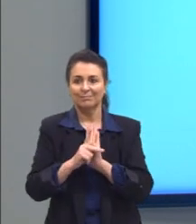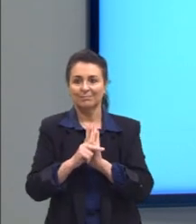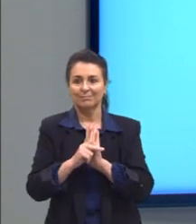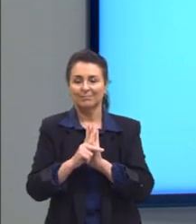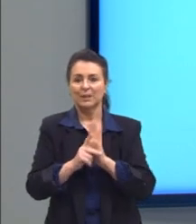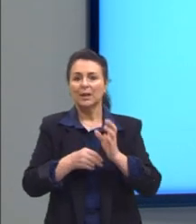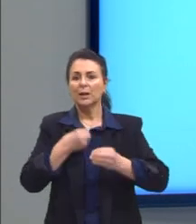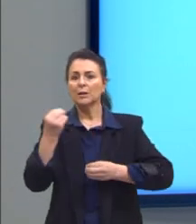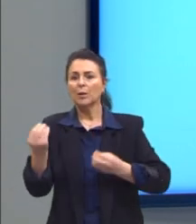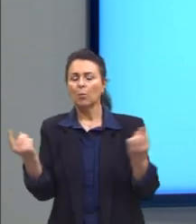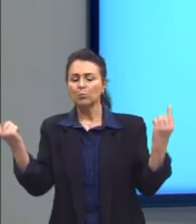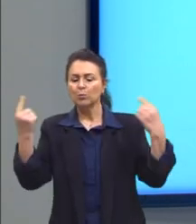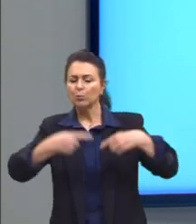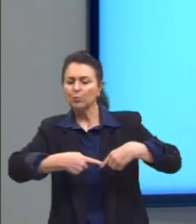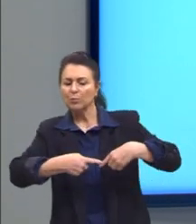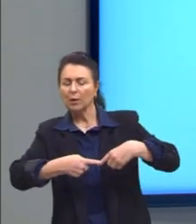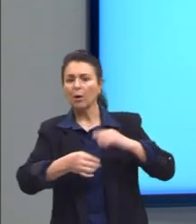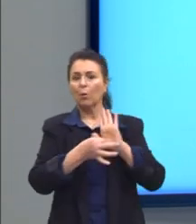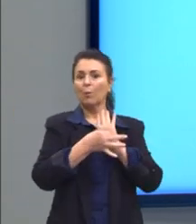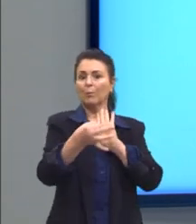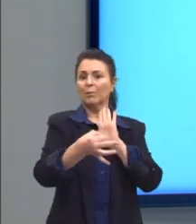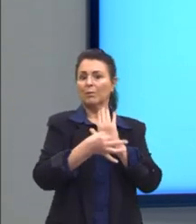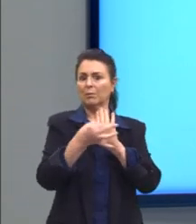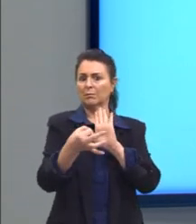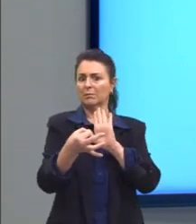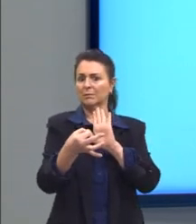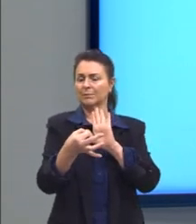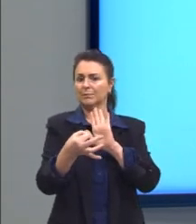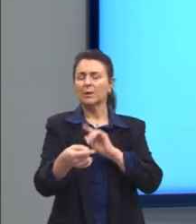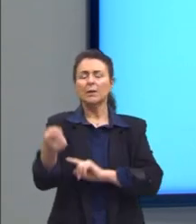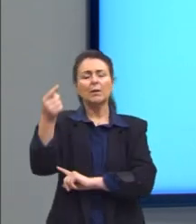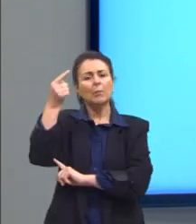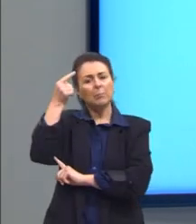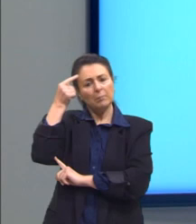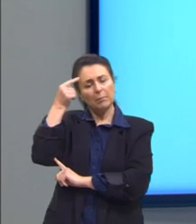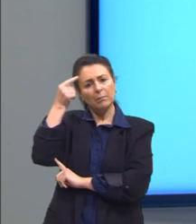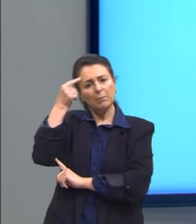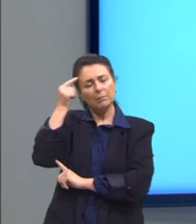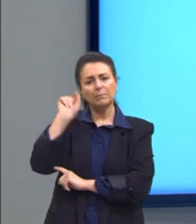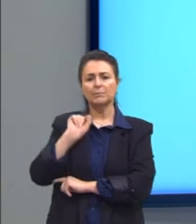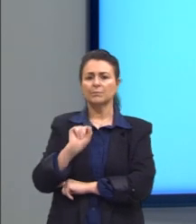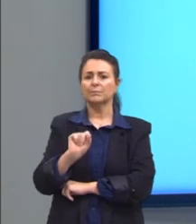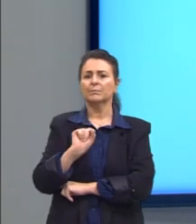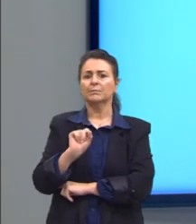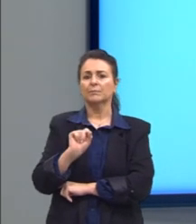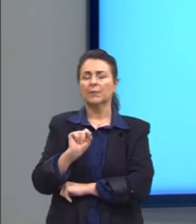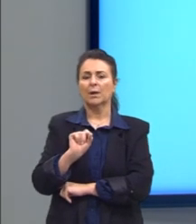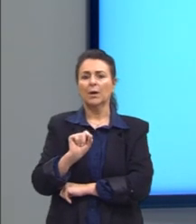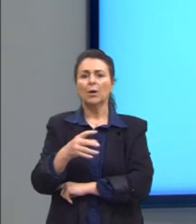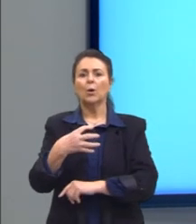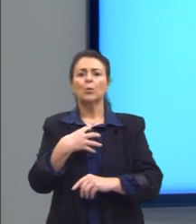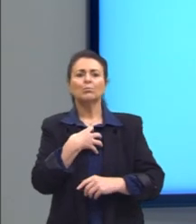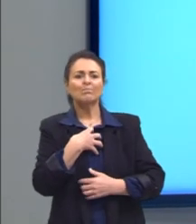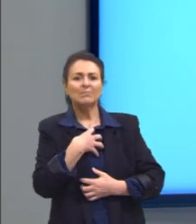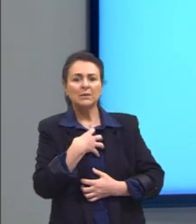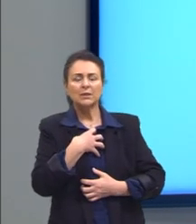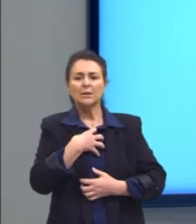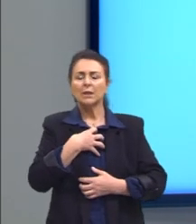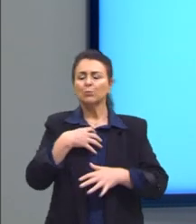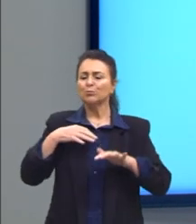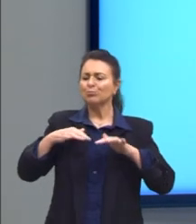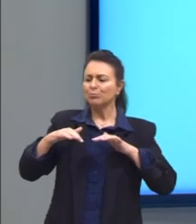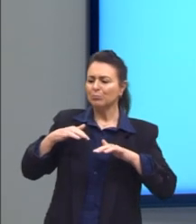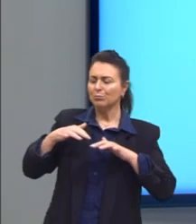Então, confrontar opiniões. E pensar sobre as manifestações de